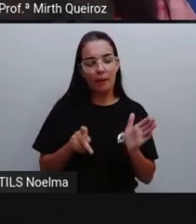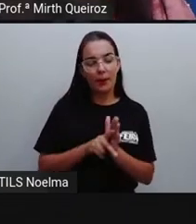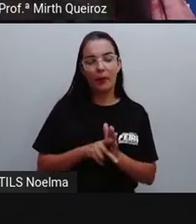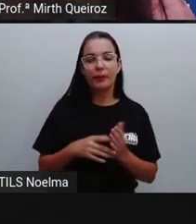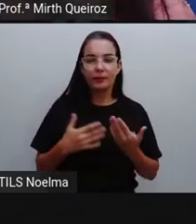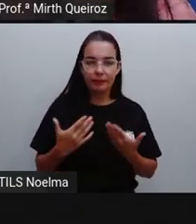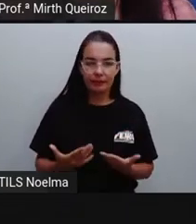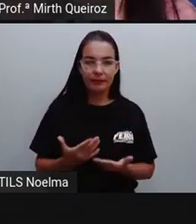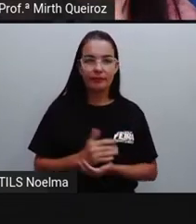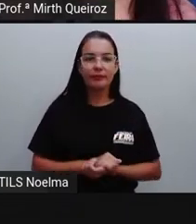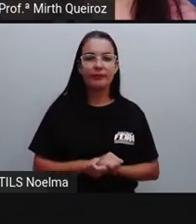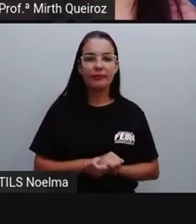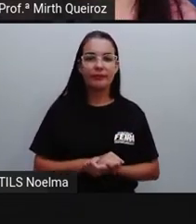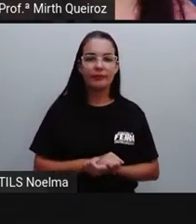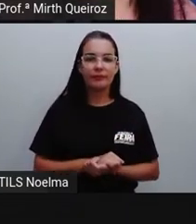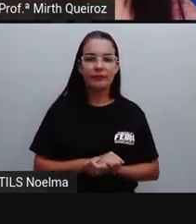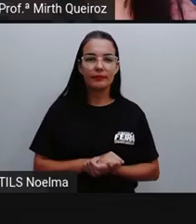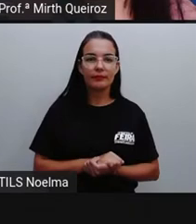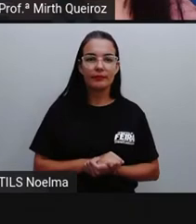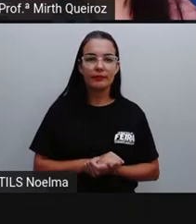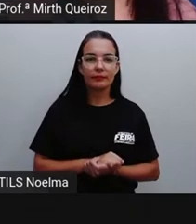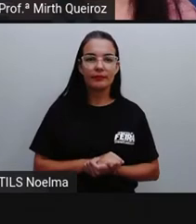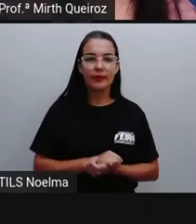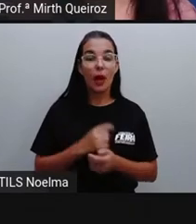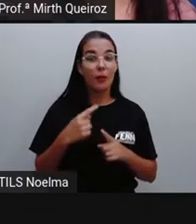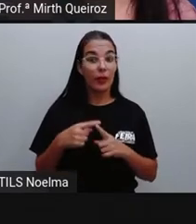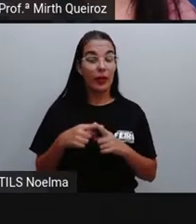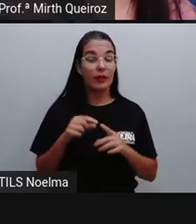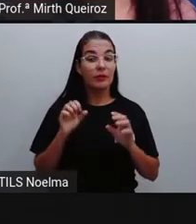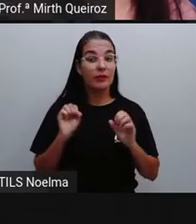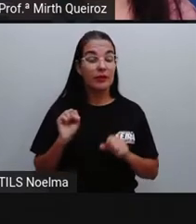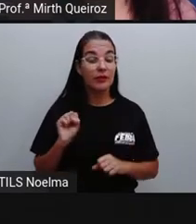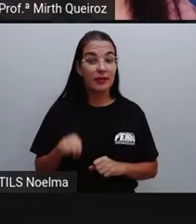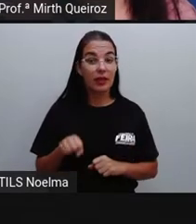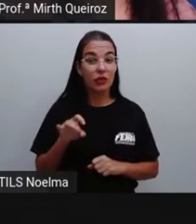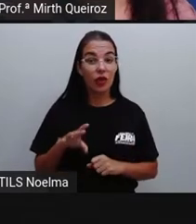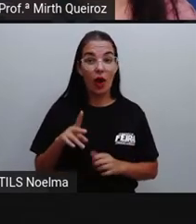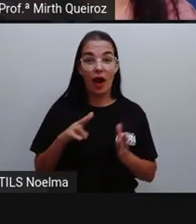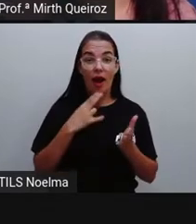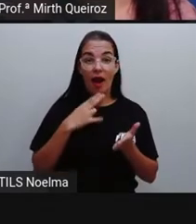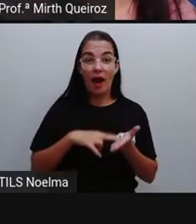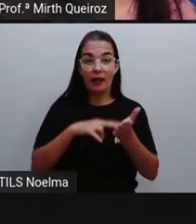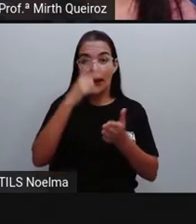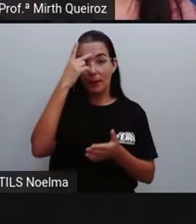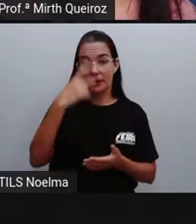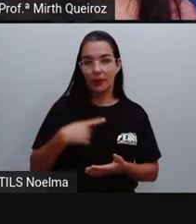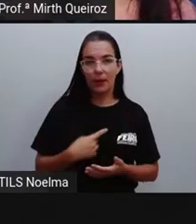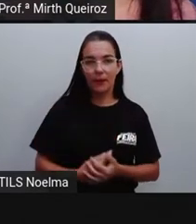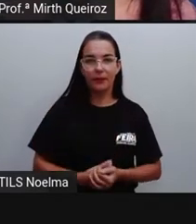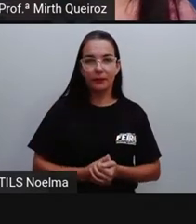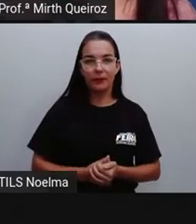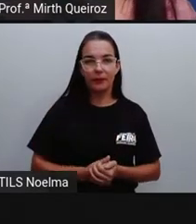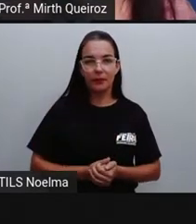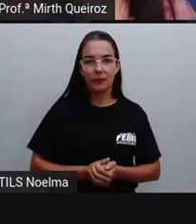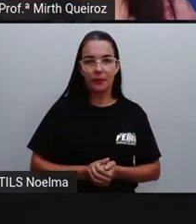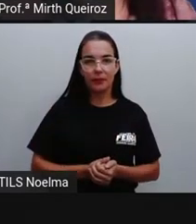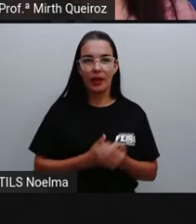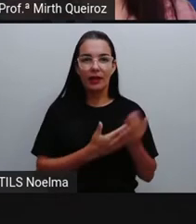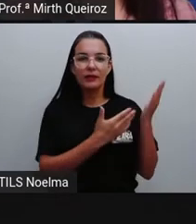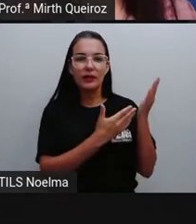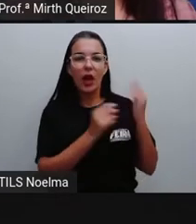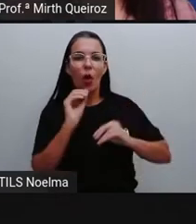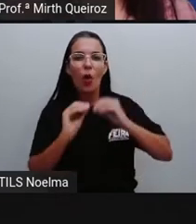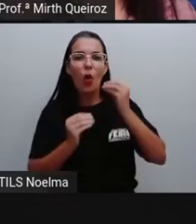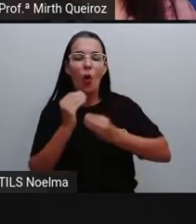Mirthe, né? Já que se trata de uma carta pessoal. E aqui a gente tem as